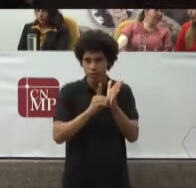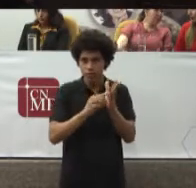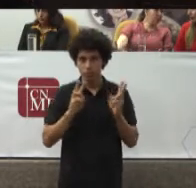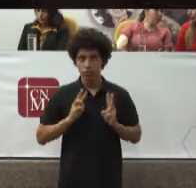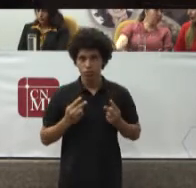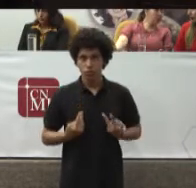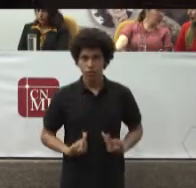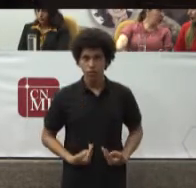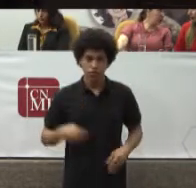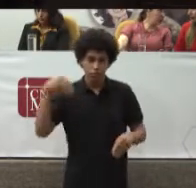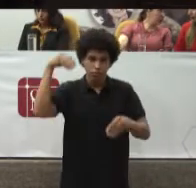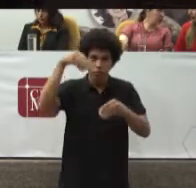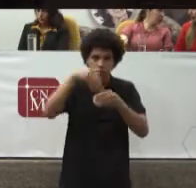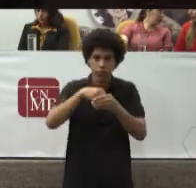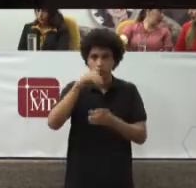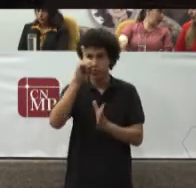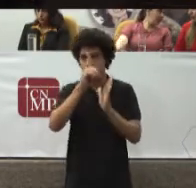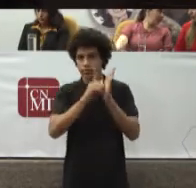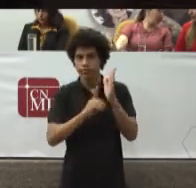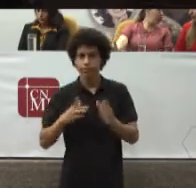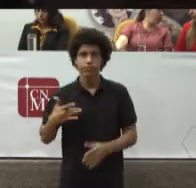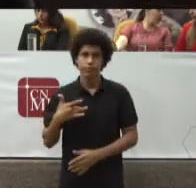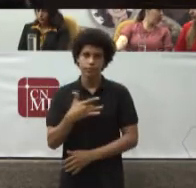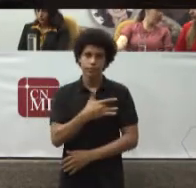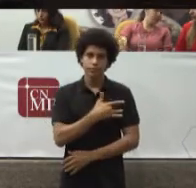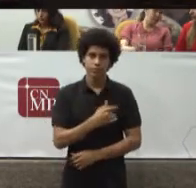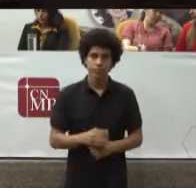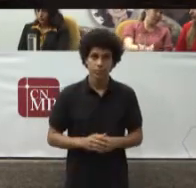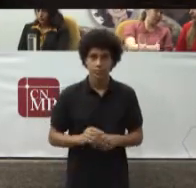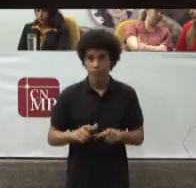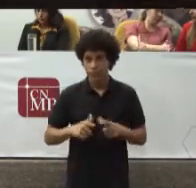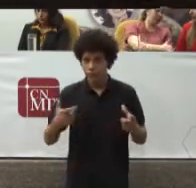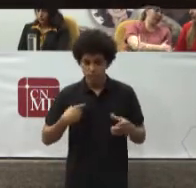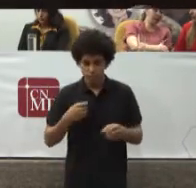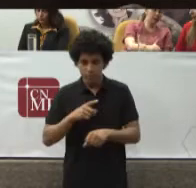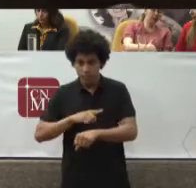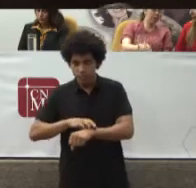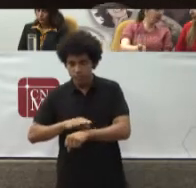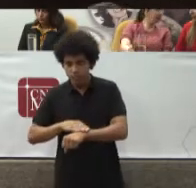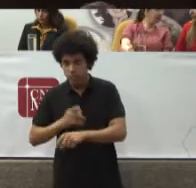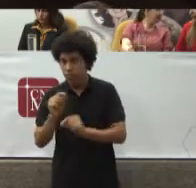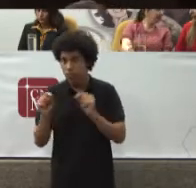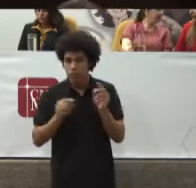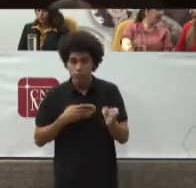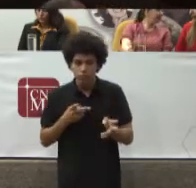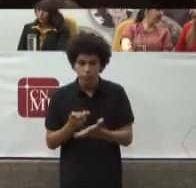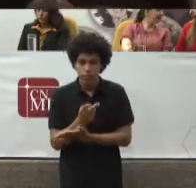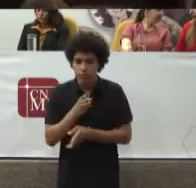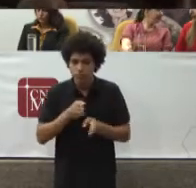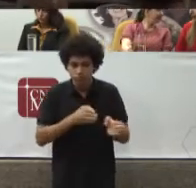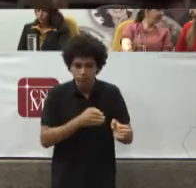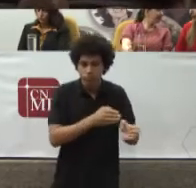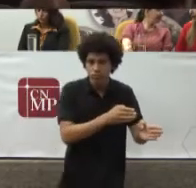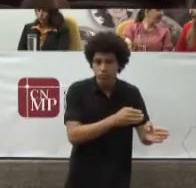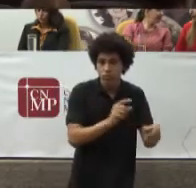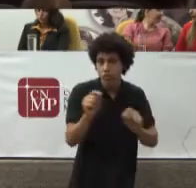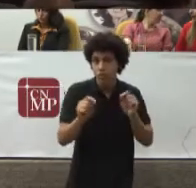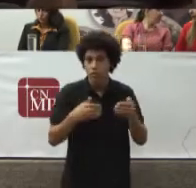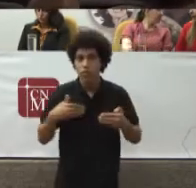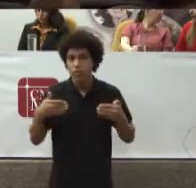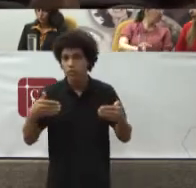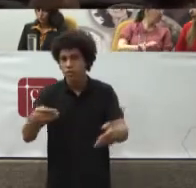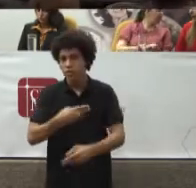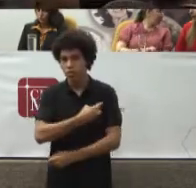direito A saúde Nesse Espaço De tempo Qual foi A caminhada Do Ministério Público Na